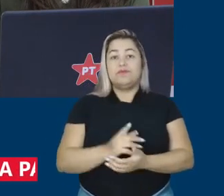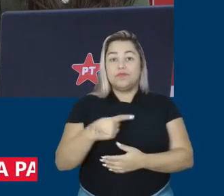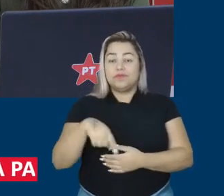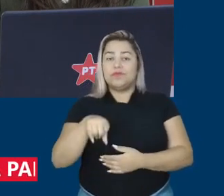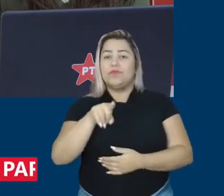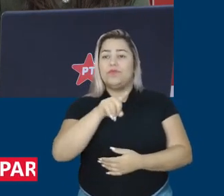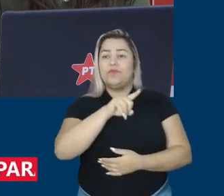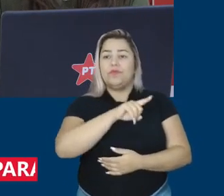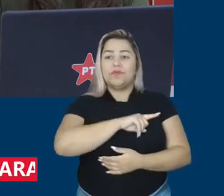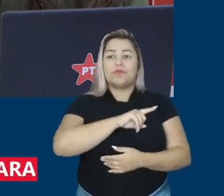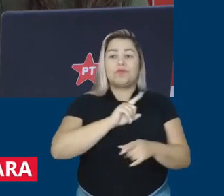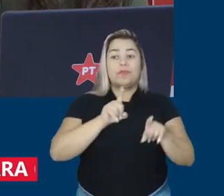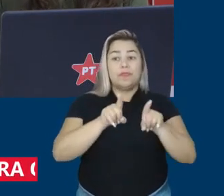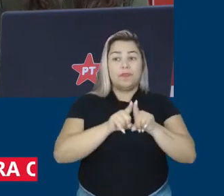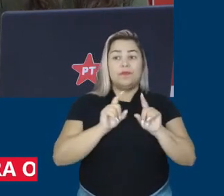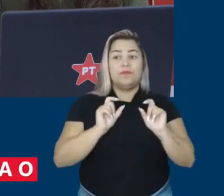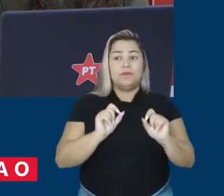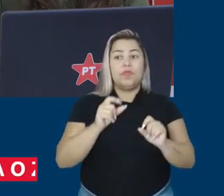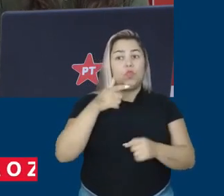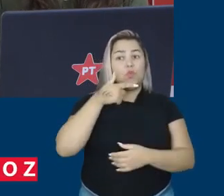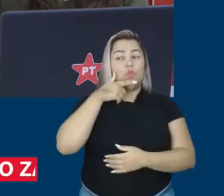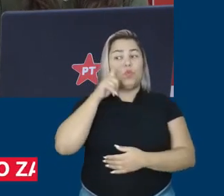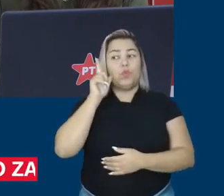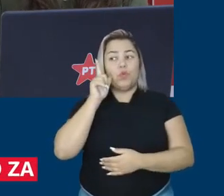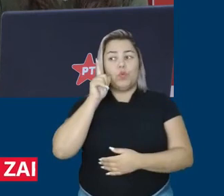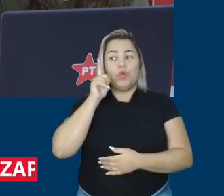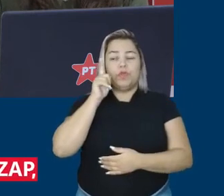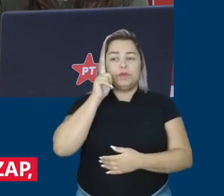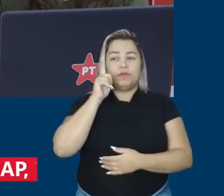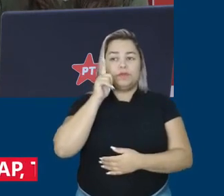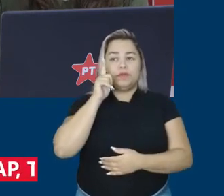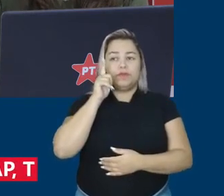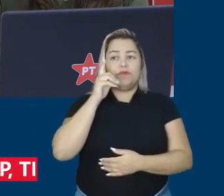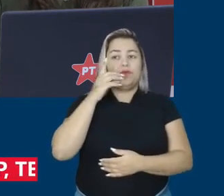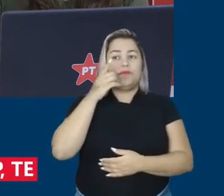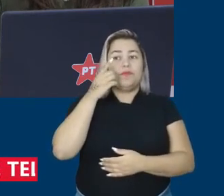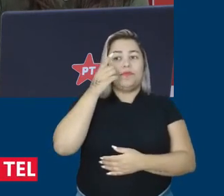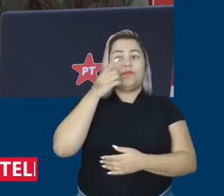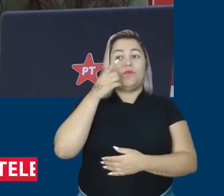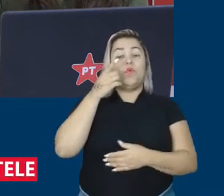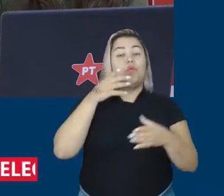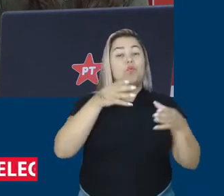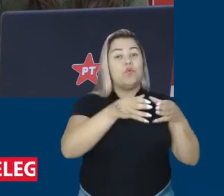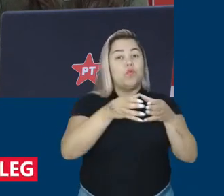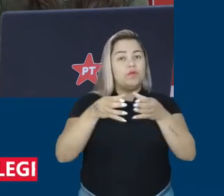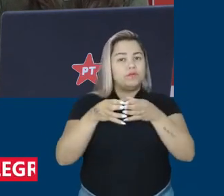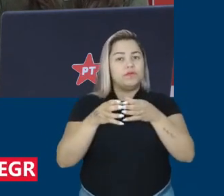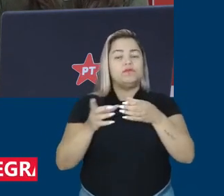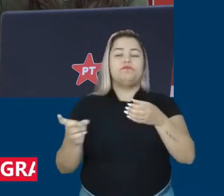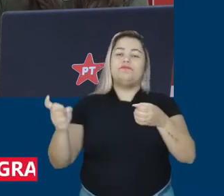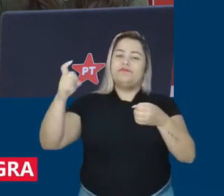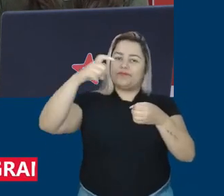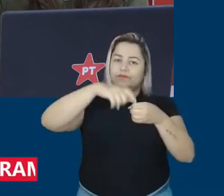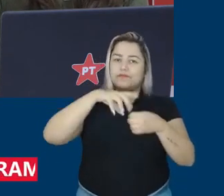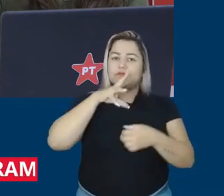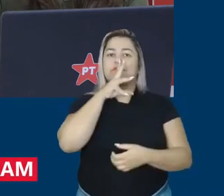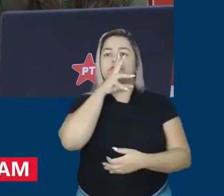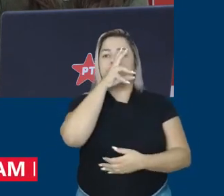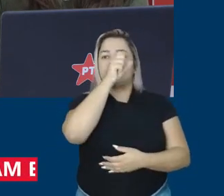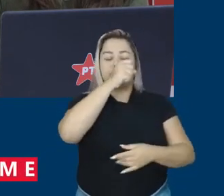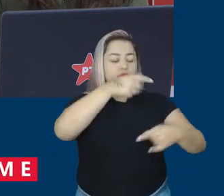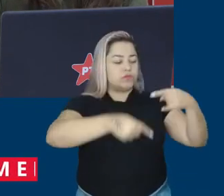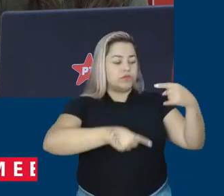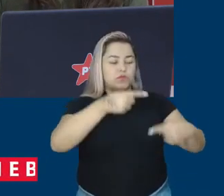recuada para não dar ontem o PL, mas é um recuo tático, viu? Nós vamos voltar com mais força, já temos